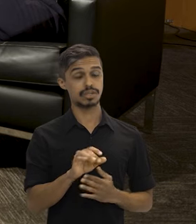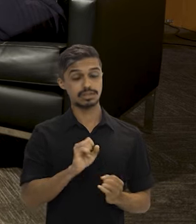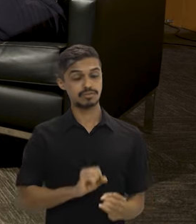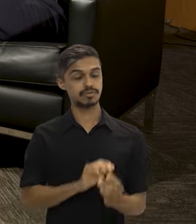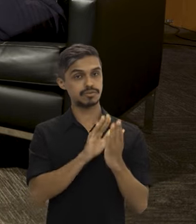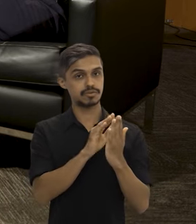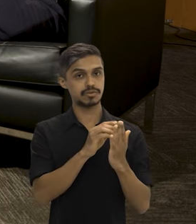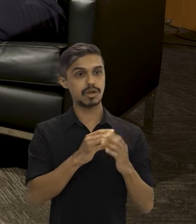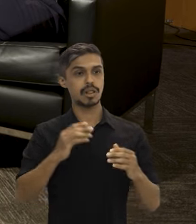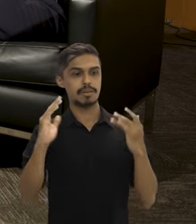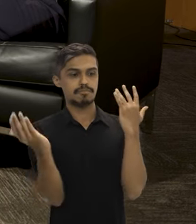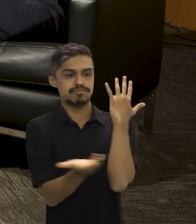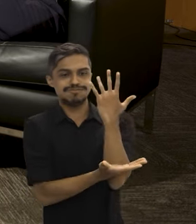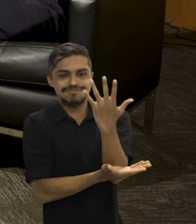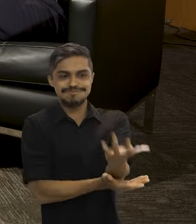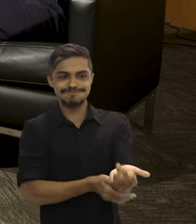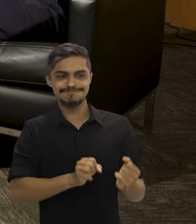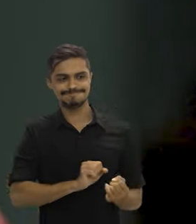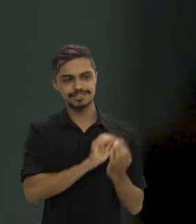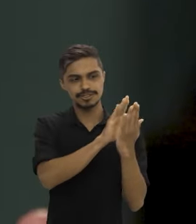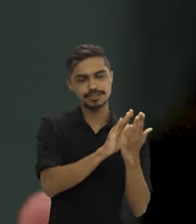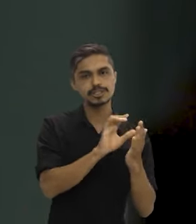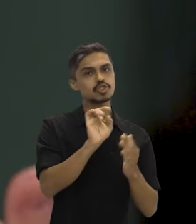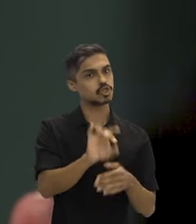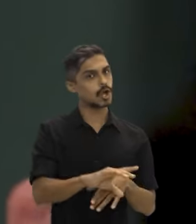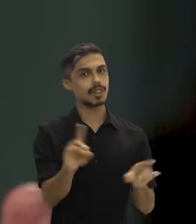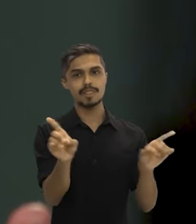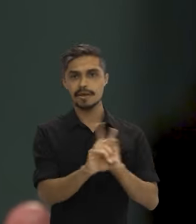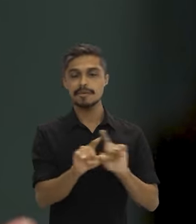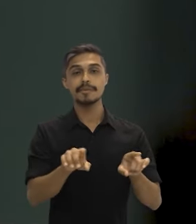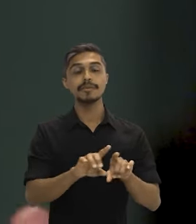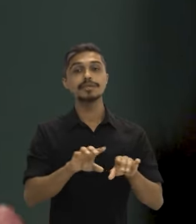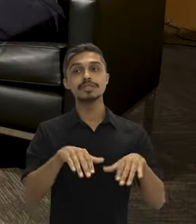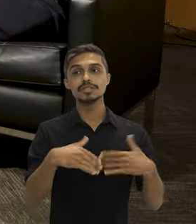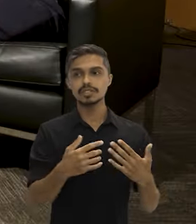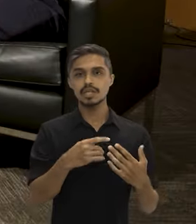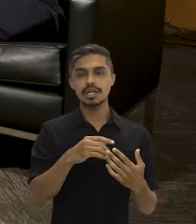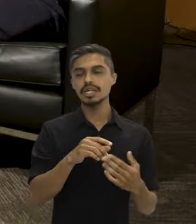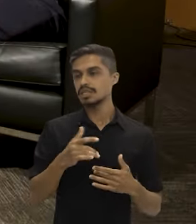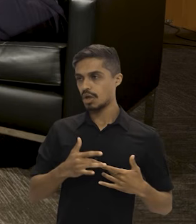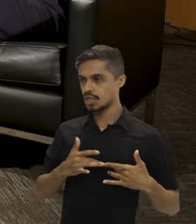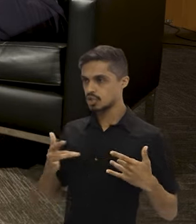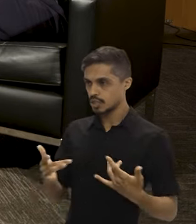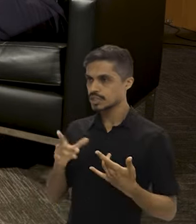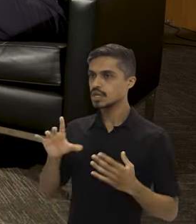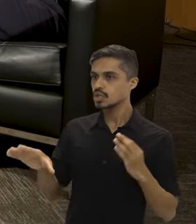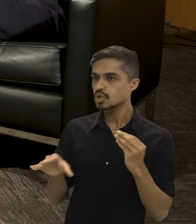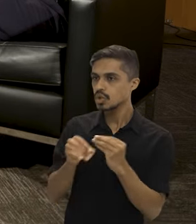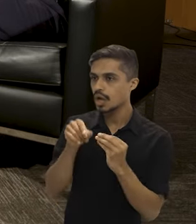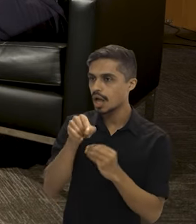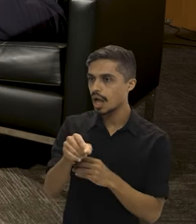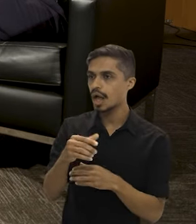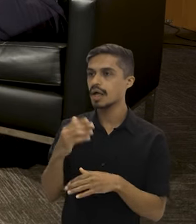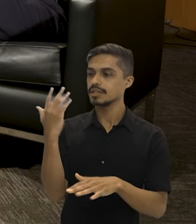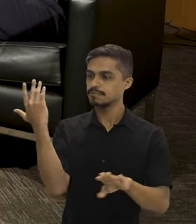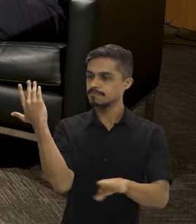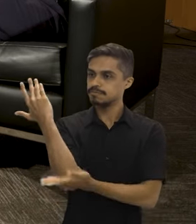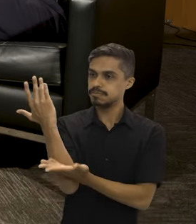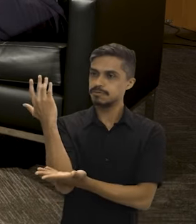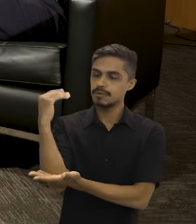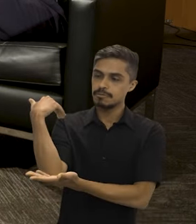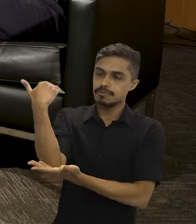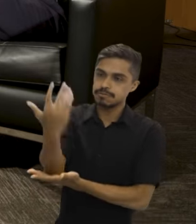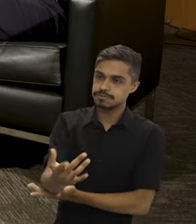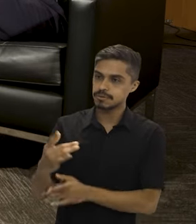enfrentar o desmatamento, porque eu acho que são três coisas que nós estamos fazendo agora. As doações são vinculadas à queda do